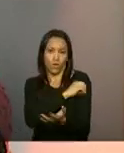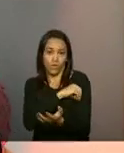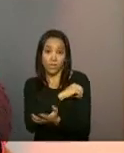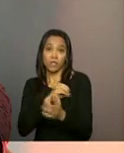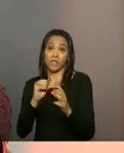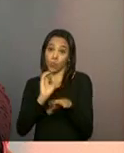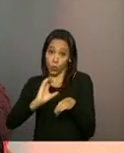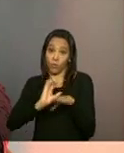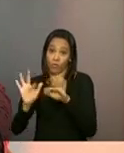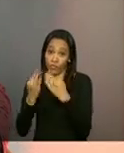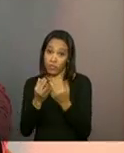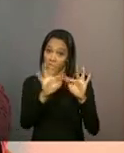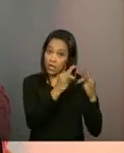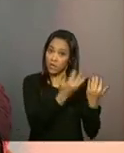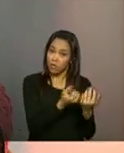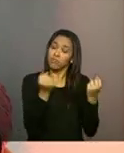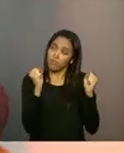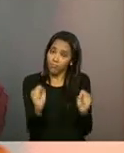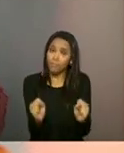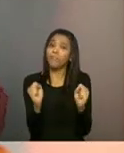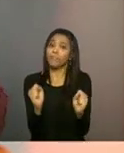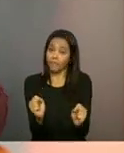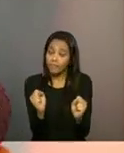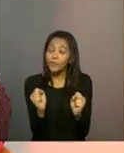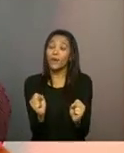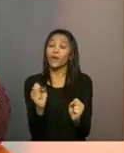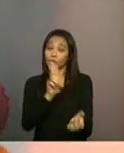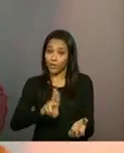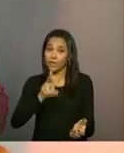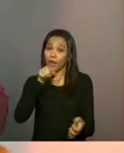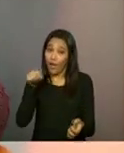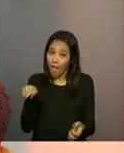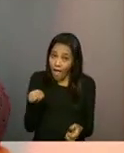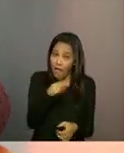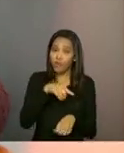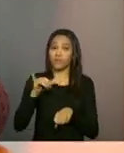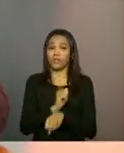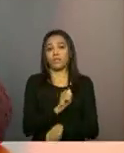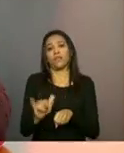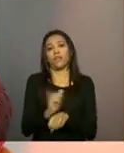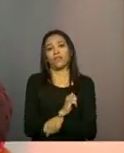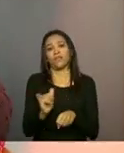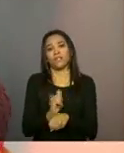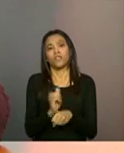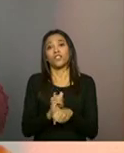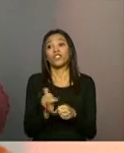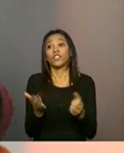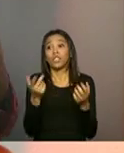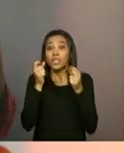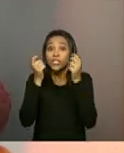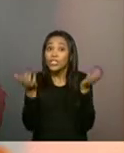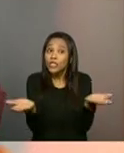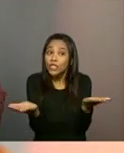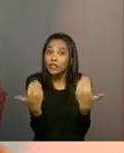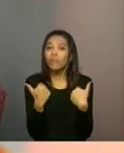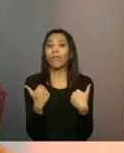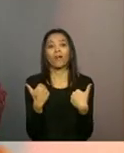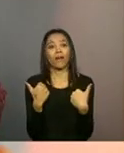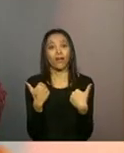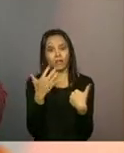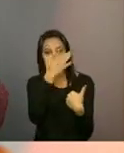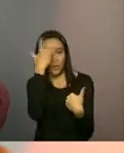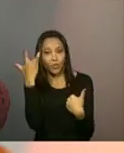até podem se utilizar dessa estratégia como uma forma de levar a população, ou de ter